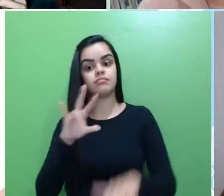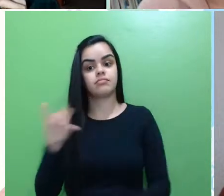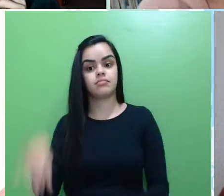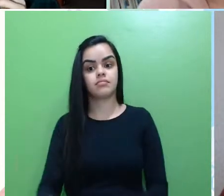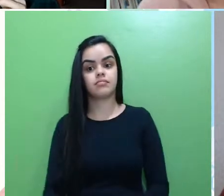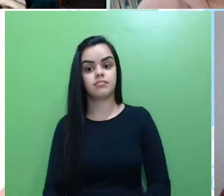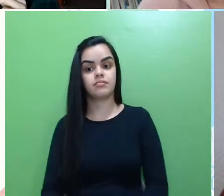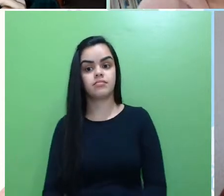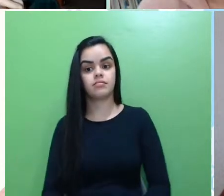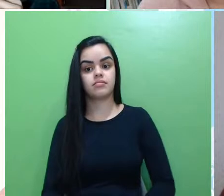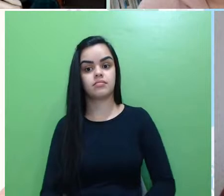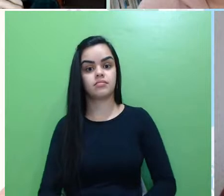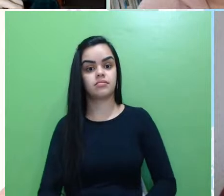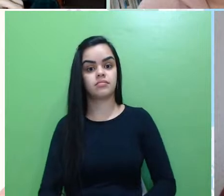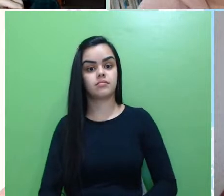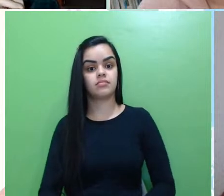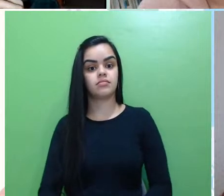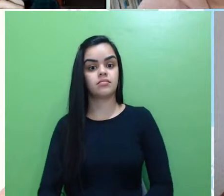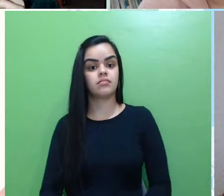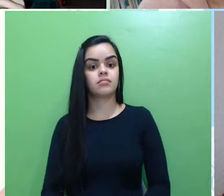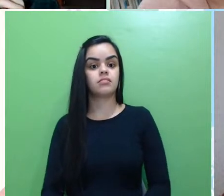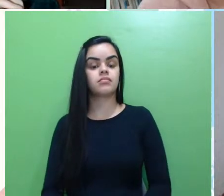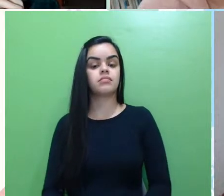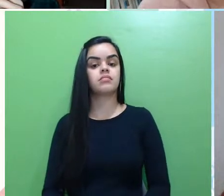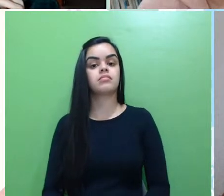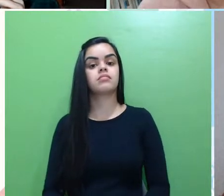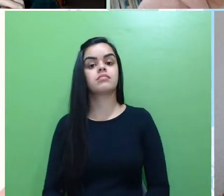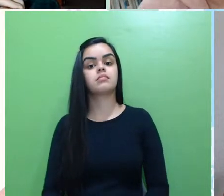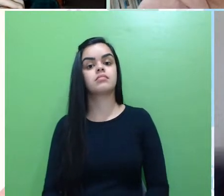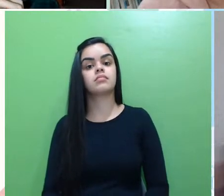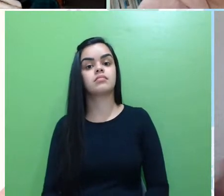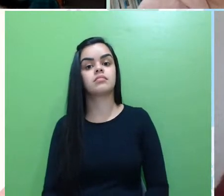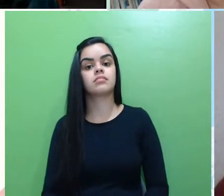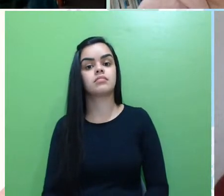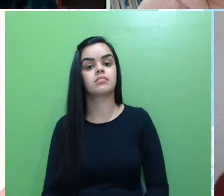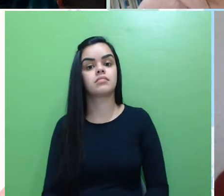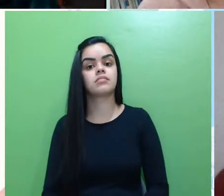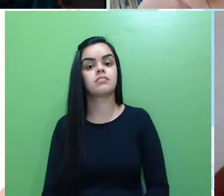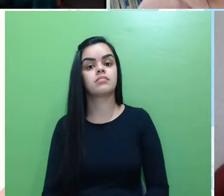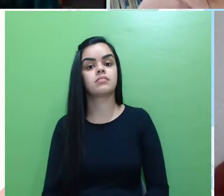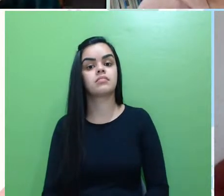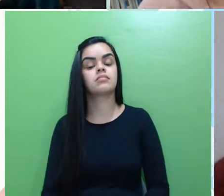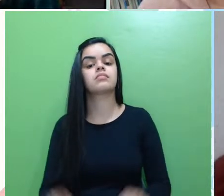Professora Cíntia respondeu de forma cirúrgica, eu queria reforçar